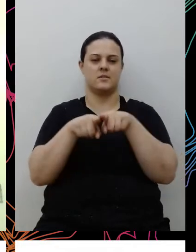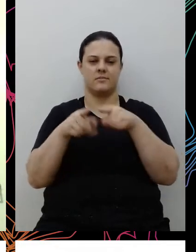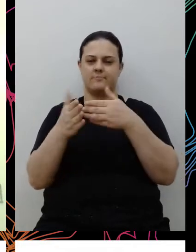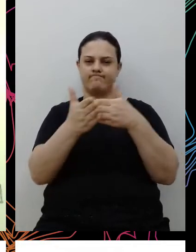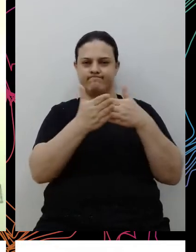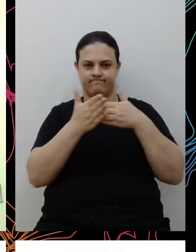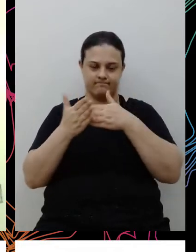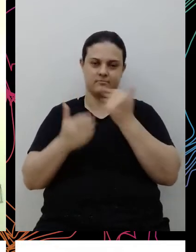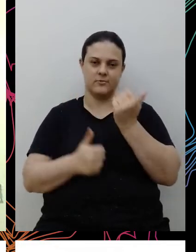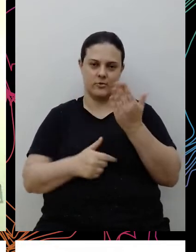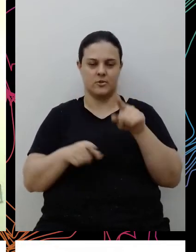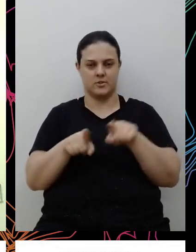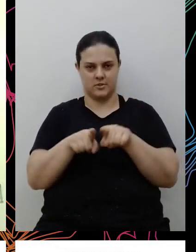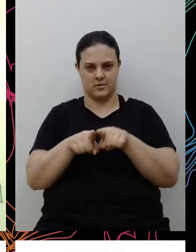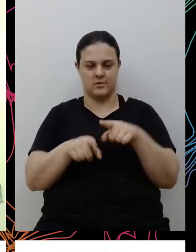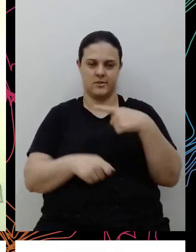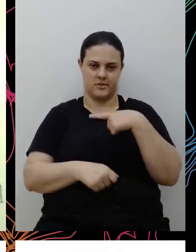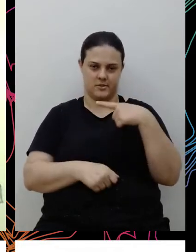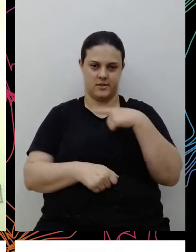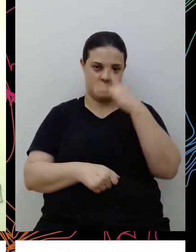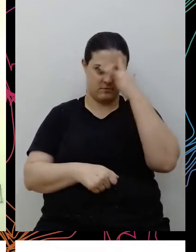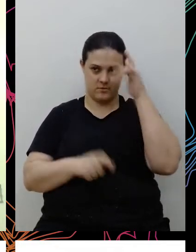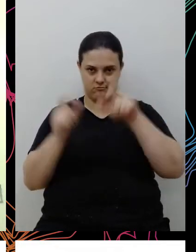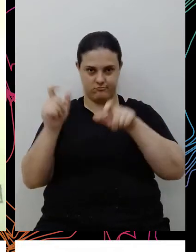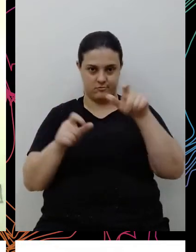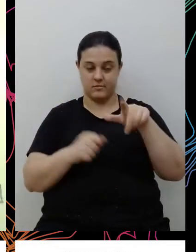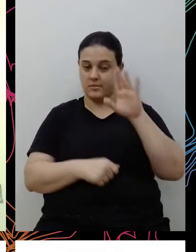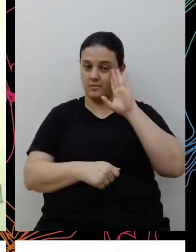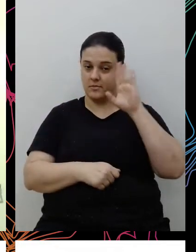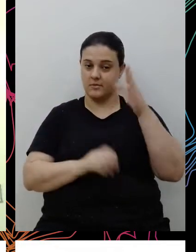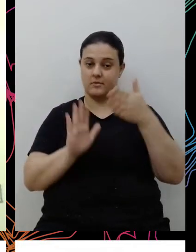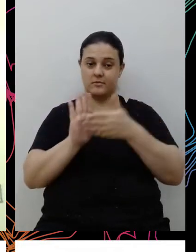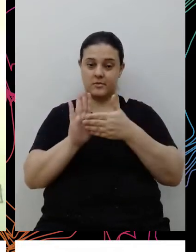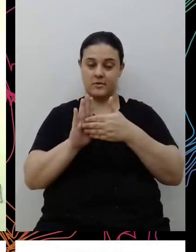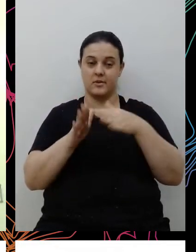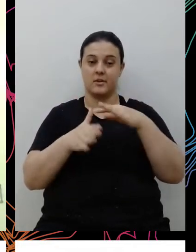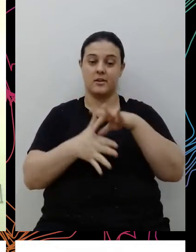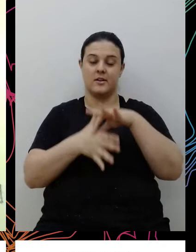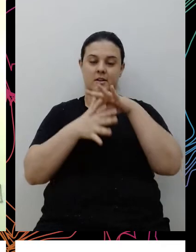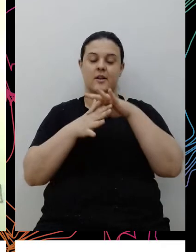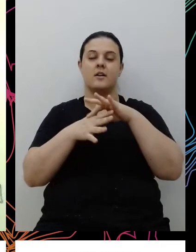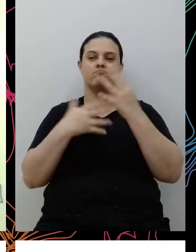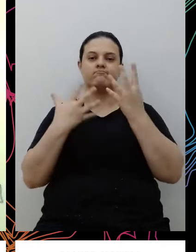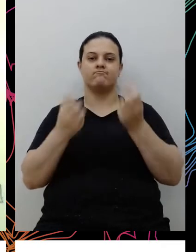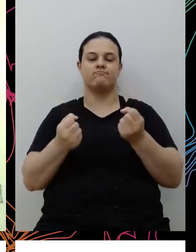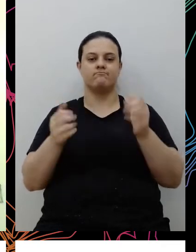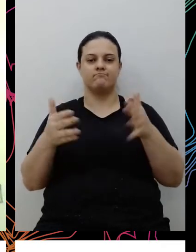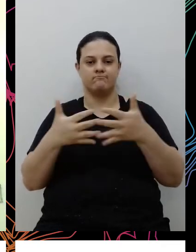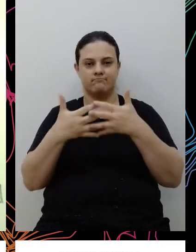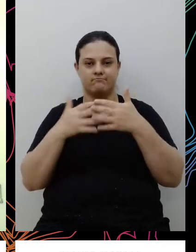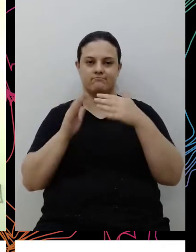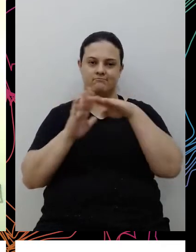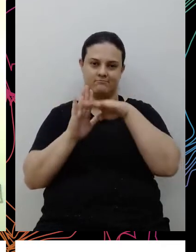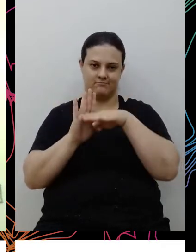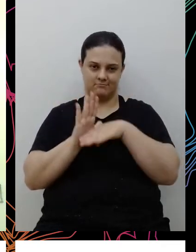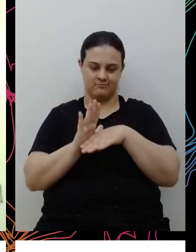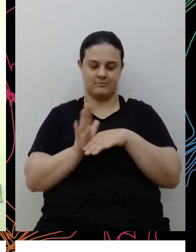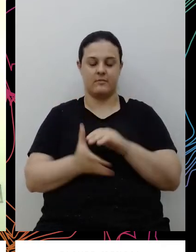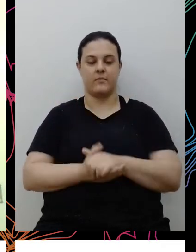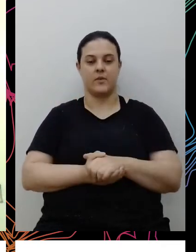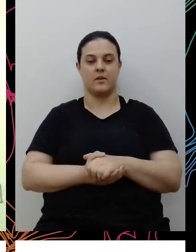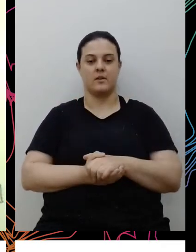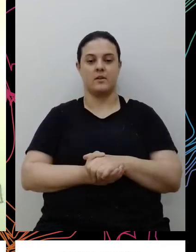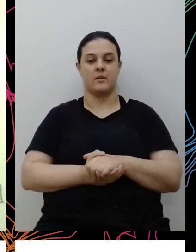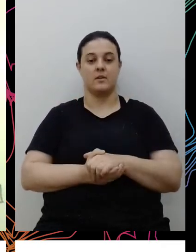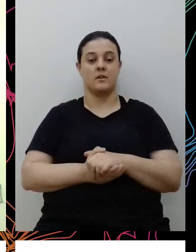internos que as pessoas têm, principalmente a alta liderança, tende a abraçar essa agenda. Então, a gente deixa aqui